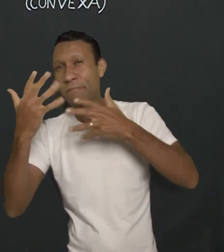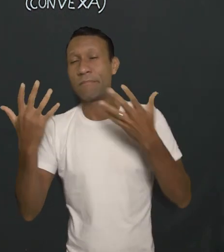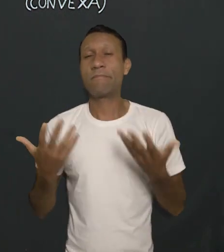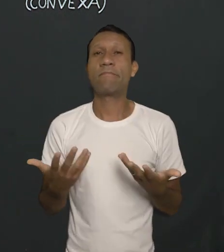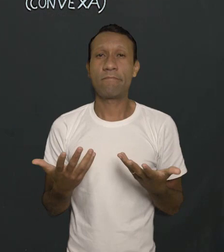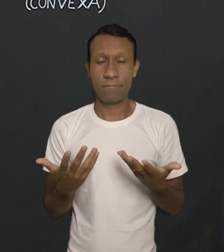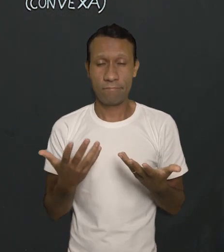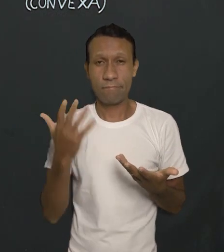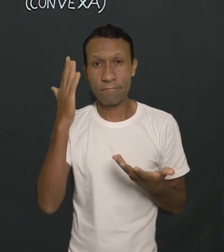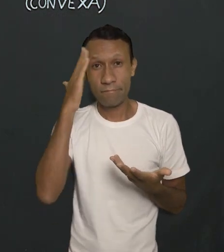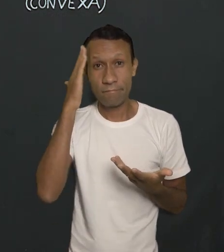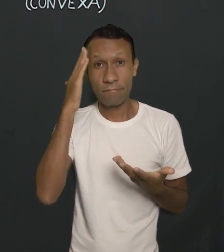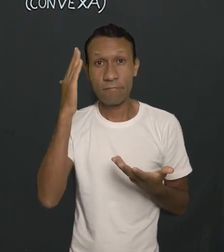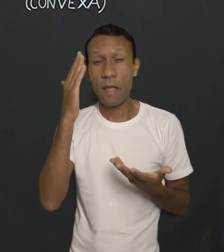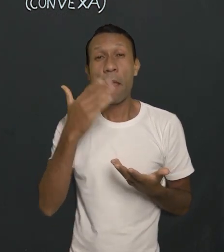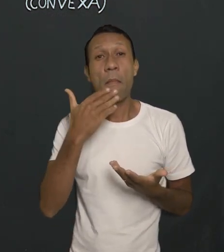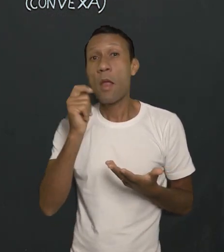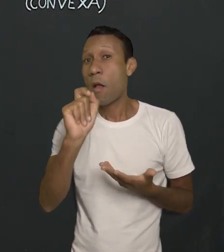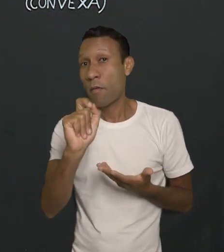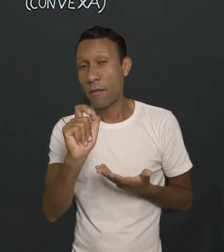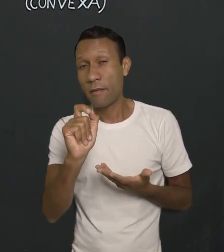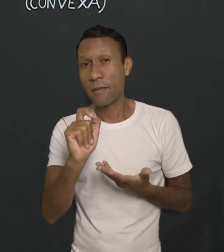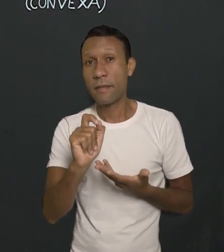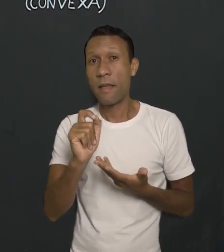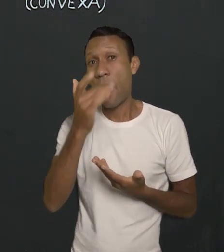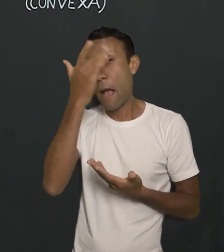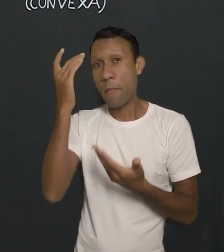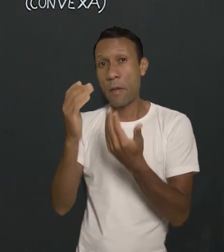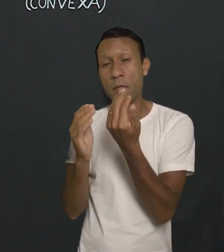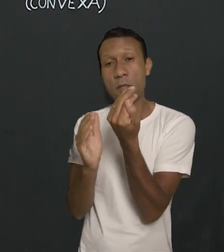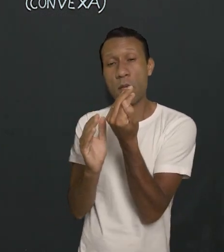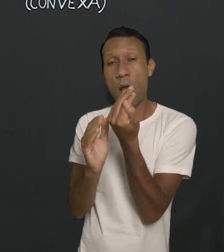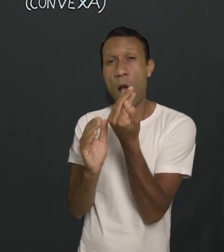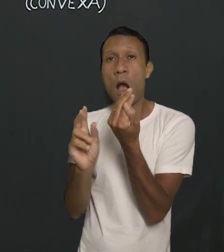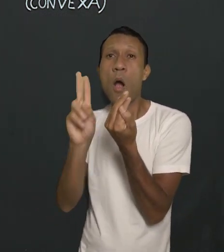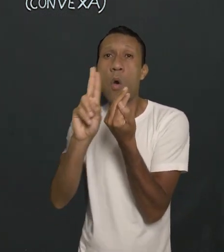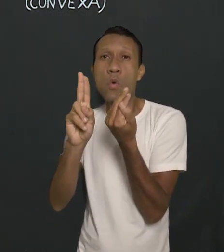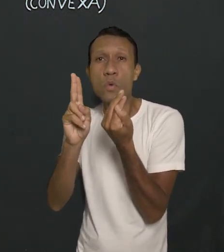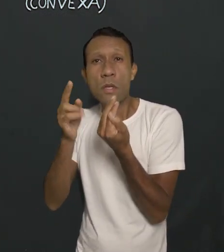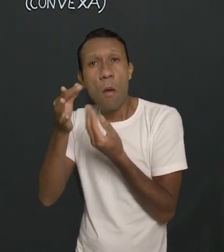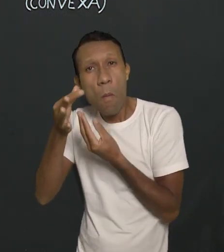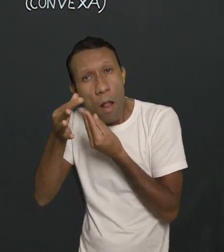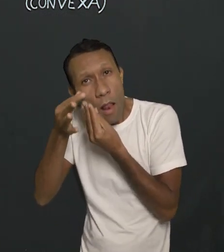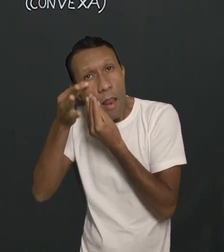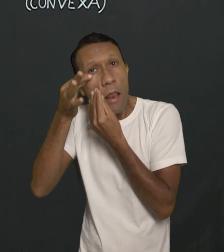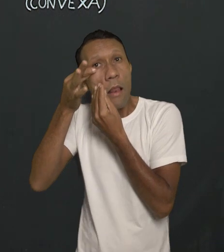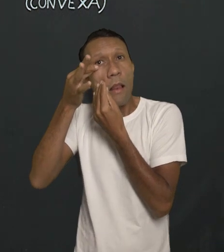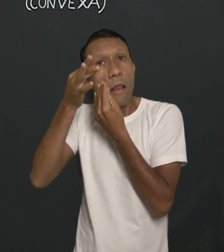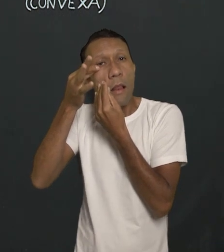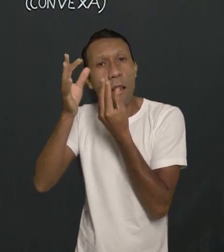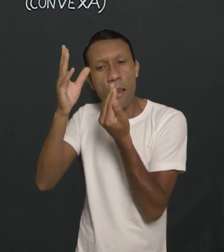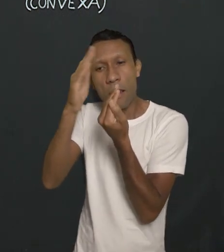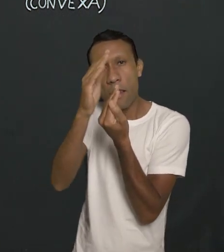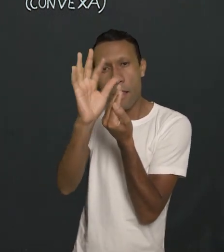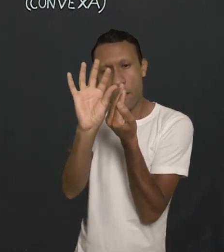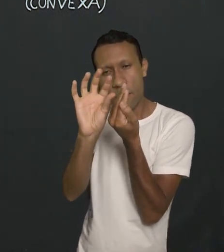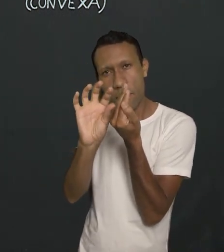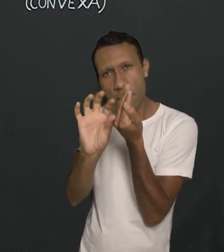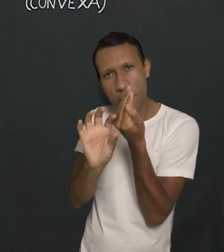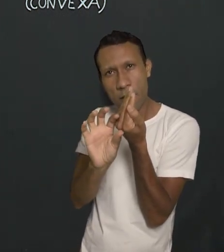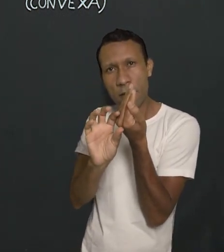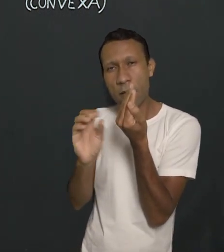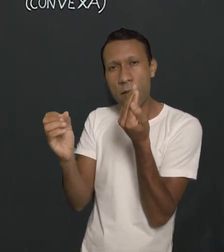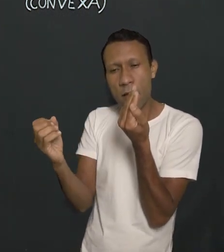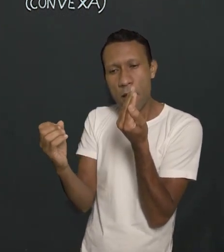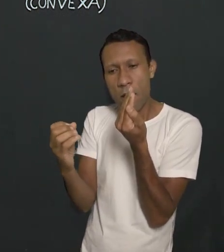imagem ela fica embaçada. Então, pra solucionar esse problema, a pessoa vai usar uma lente cilíndrica, que ela vai permitir justamente a